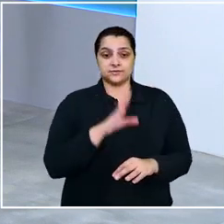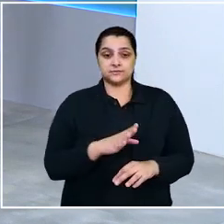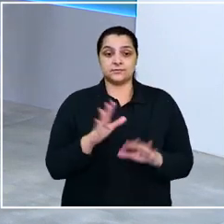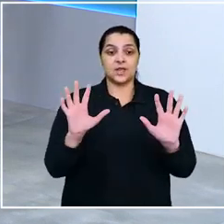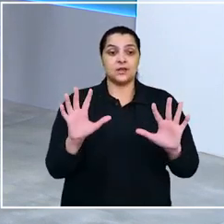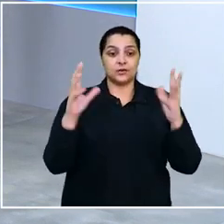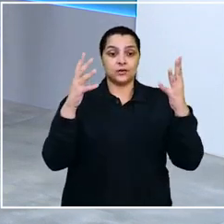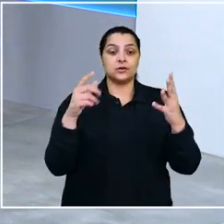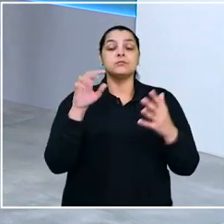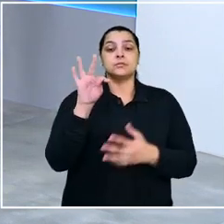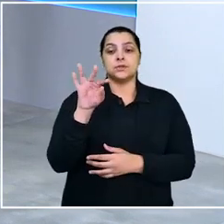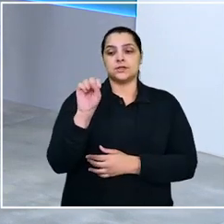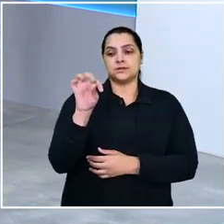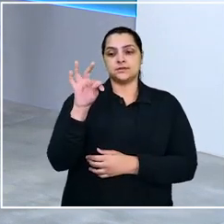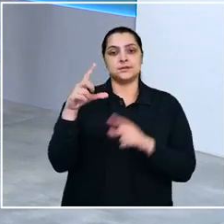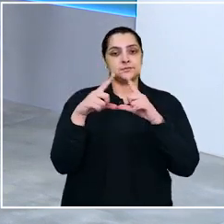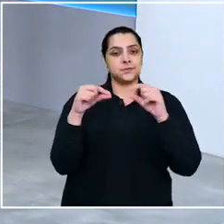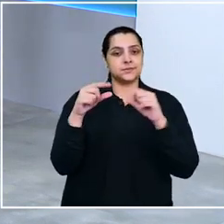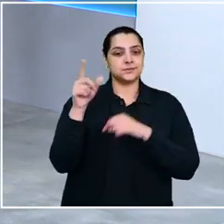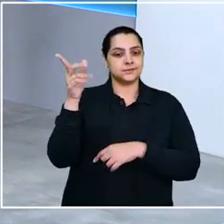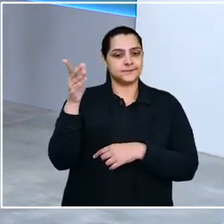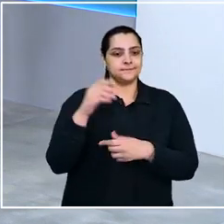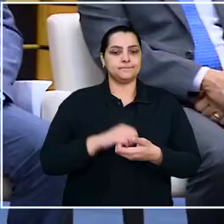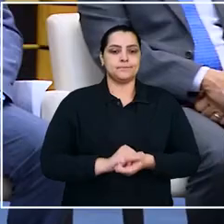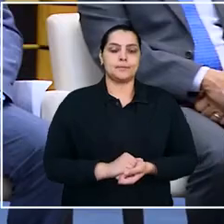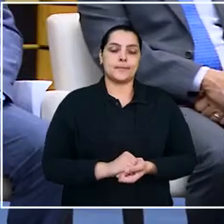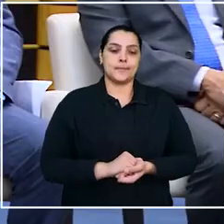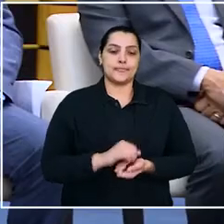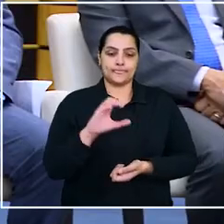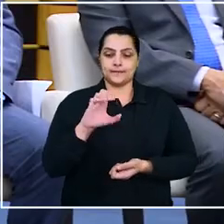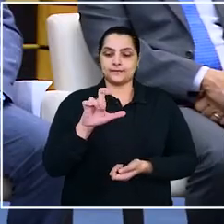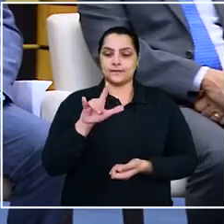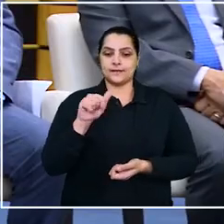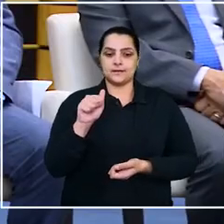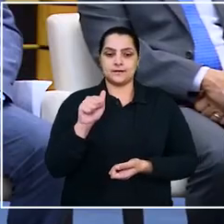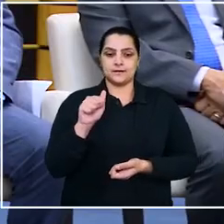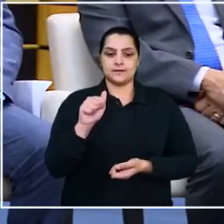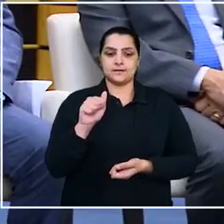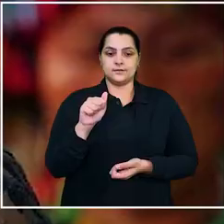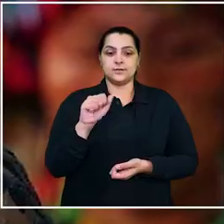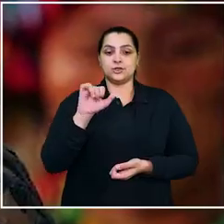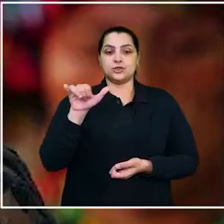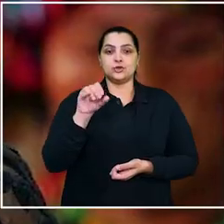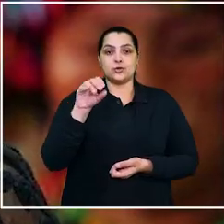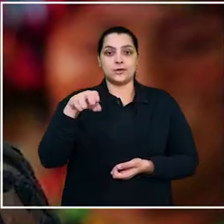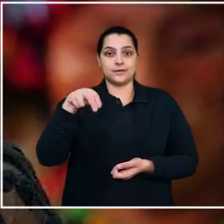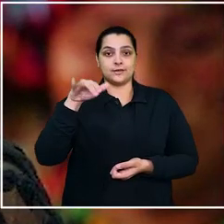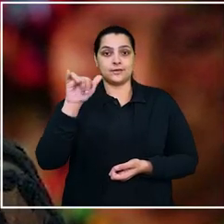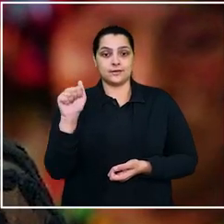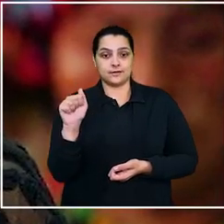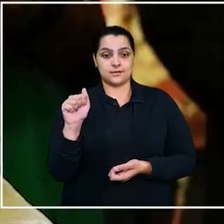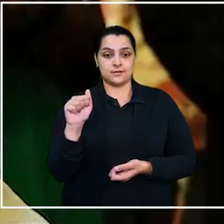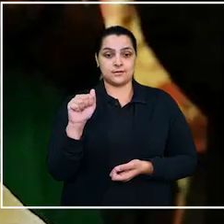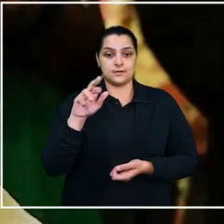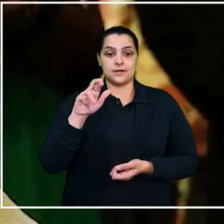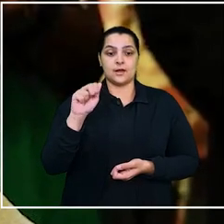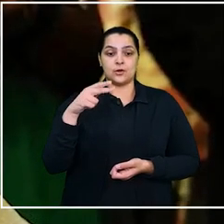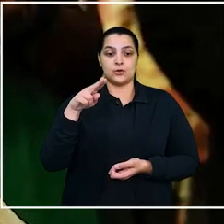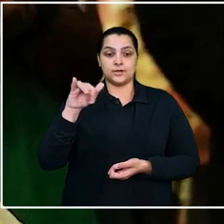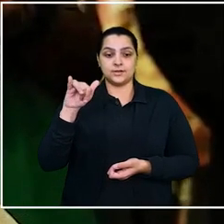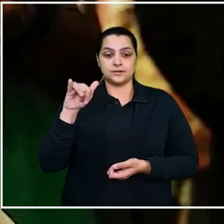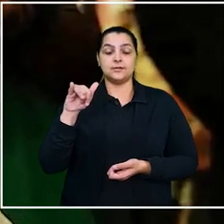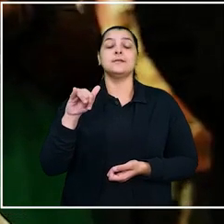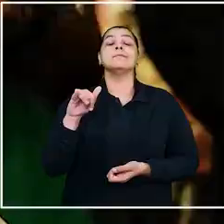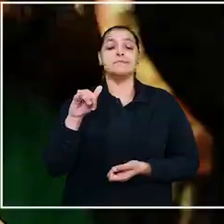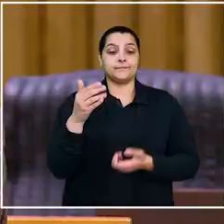A cerimônia ocorreu na sede do TST, em Brasília. Célia Chacriabá, Joênia Wapitiana, Raoni